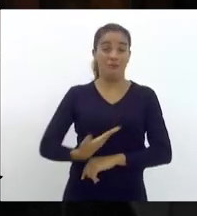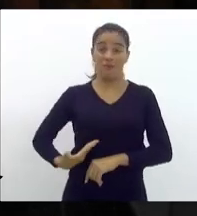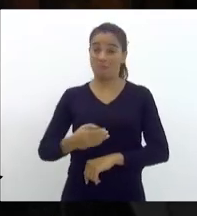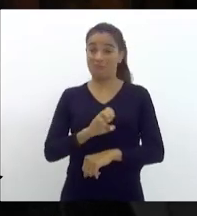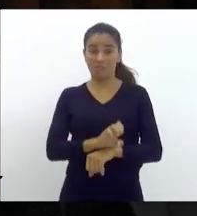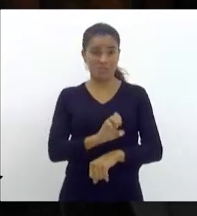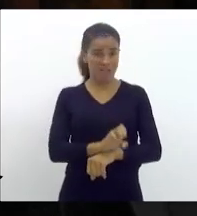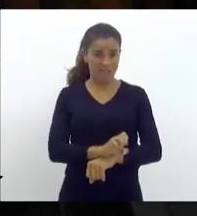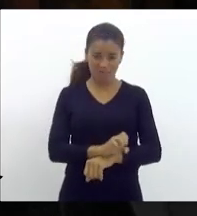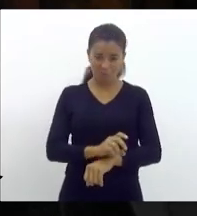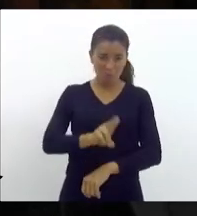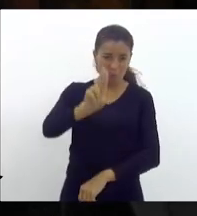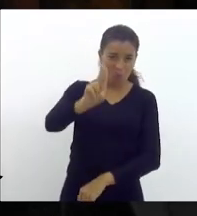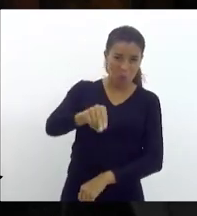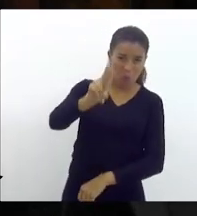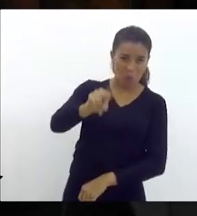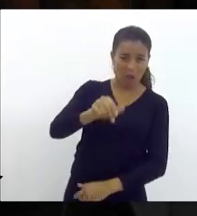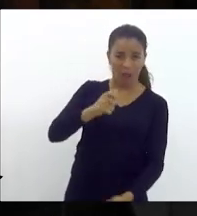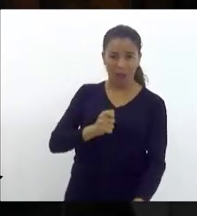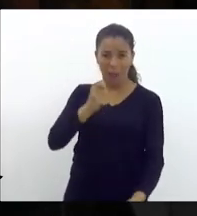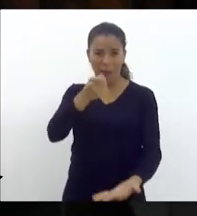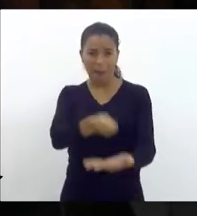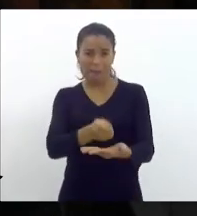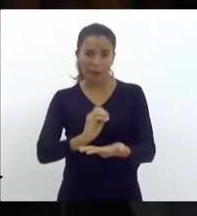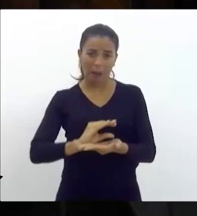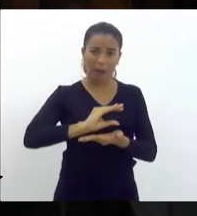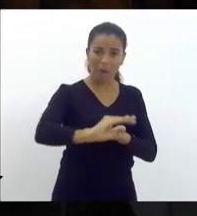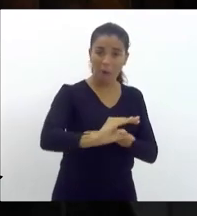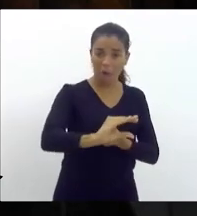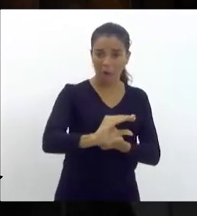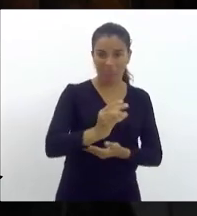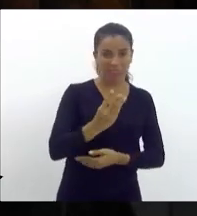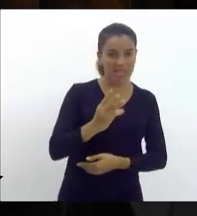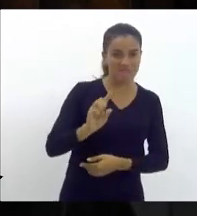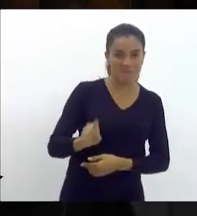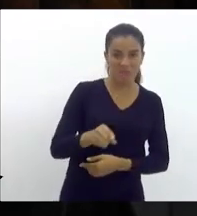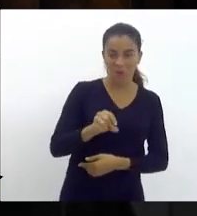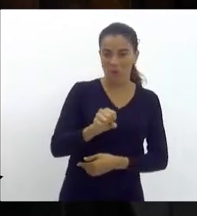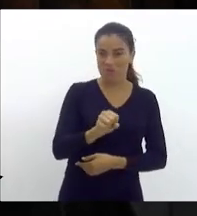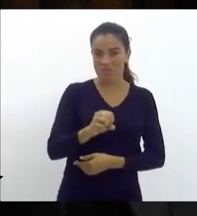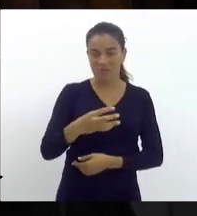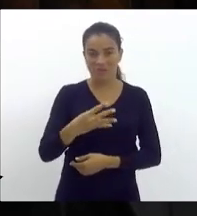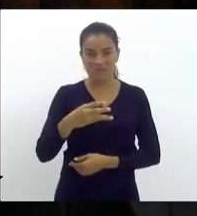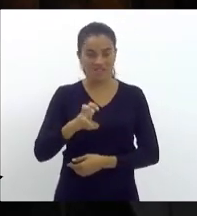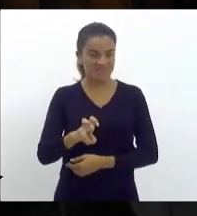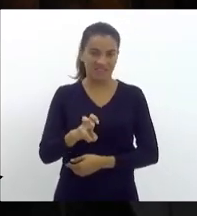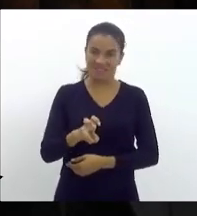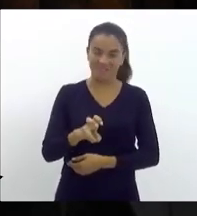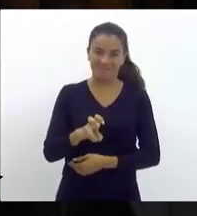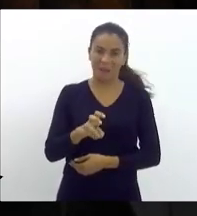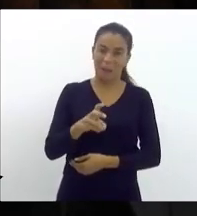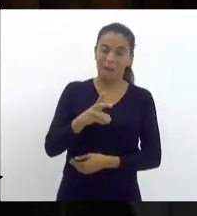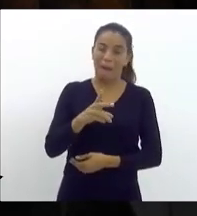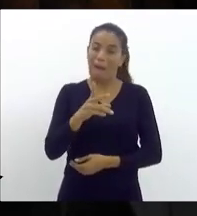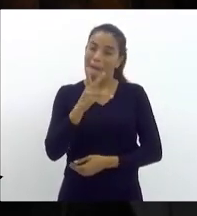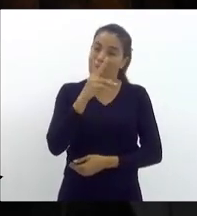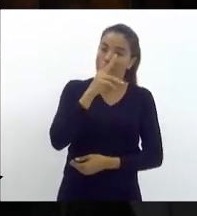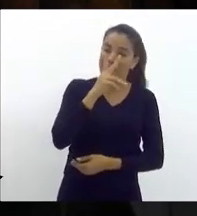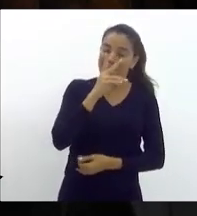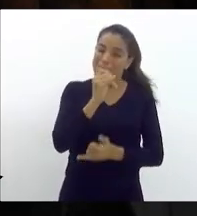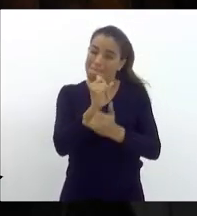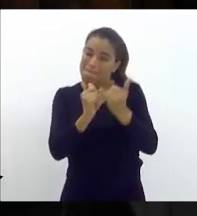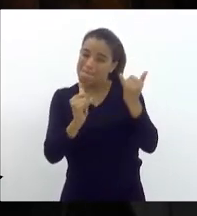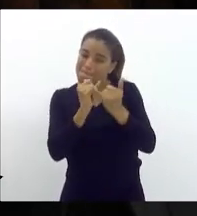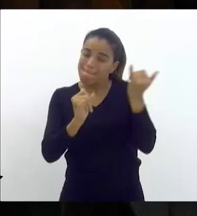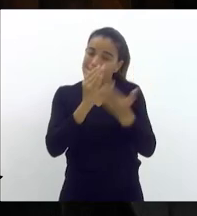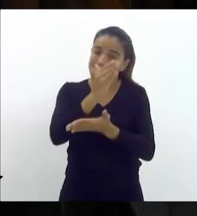jamais pagou o 3.845. ele está mais ou menos pagando a metade de 4